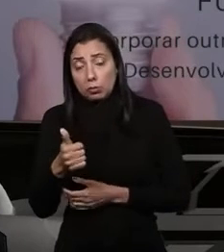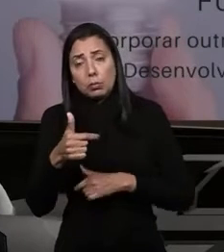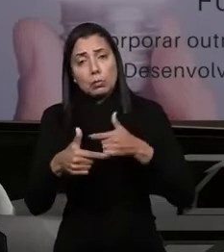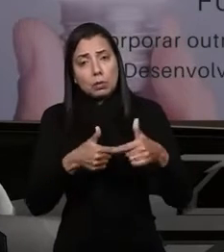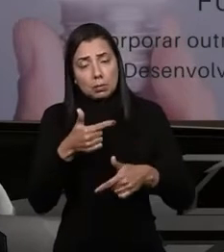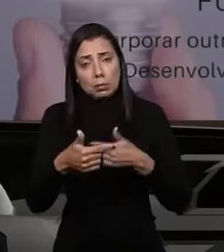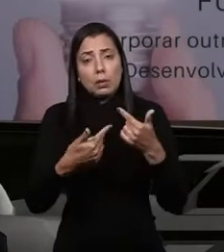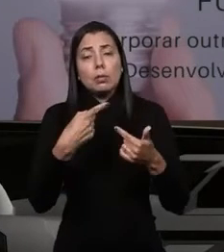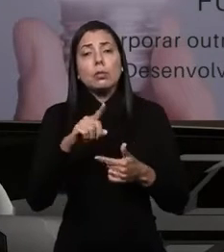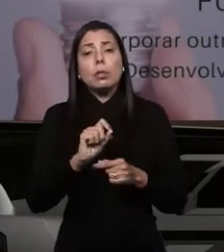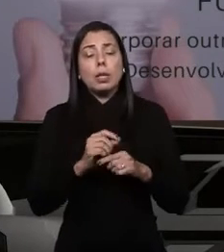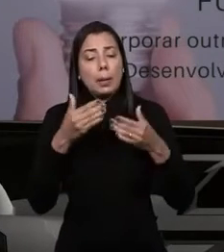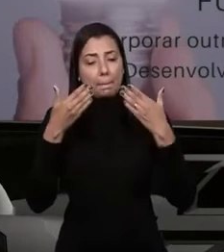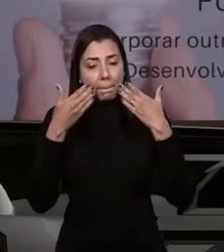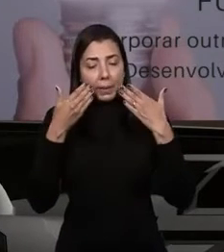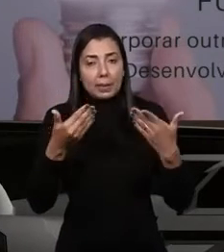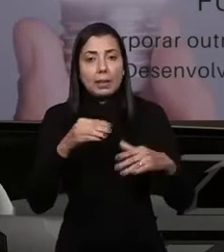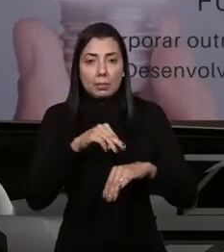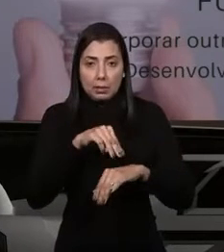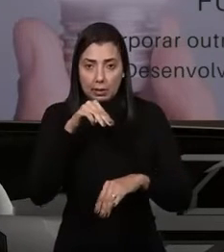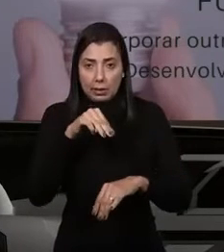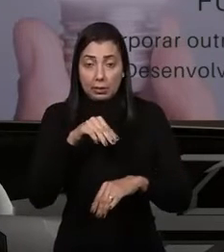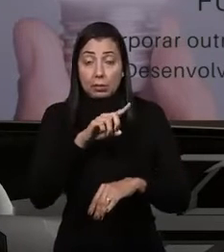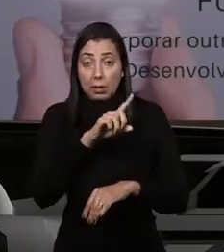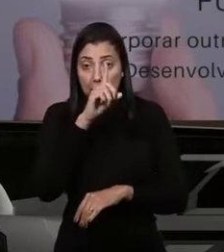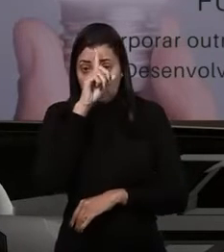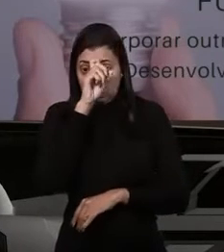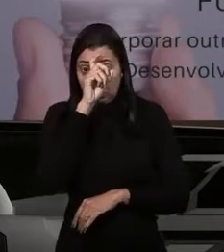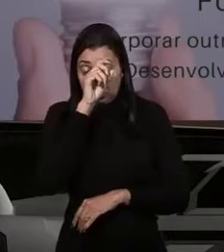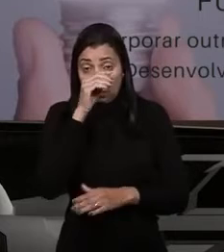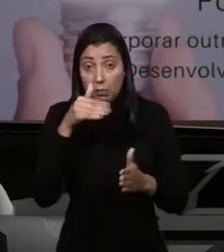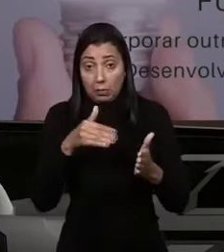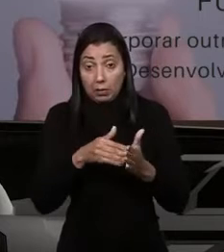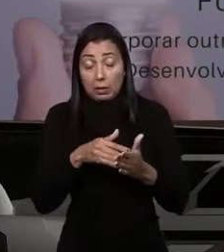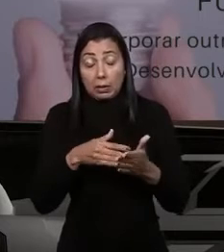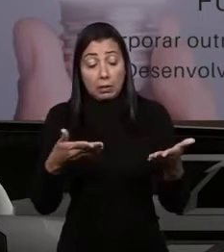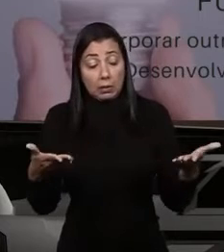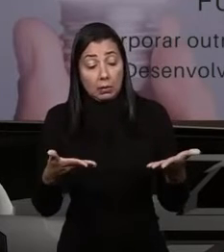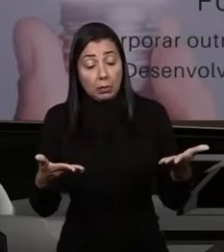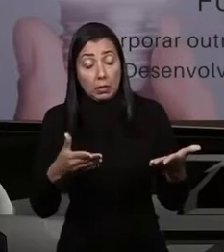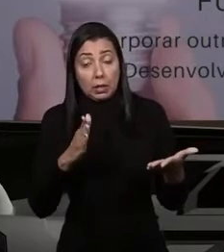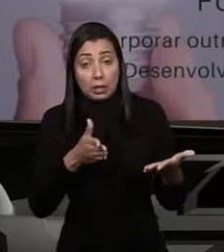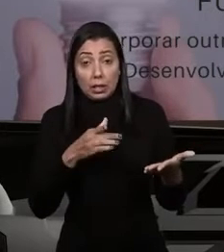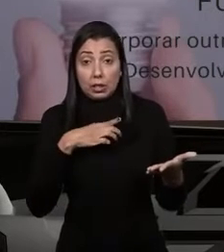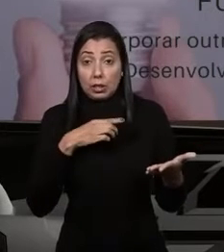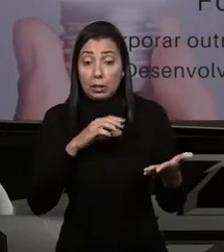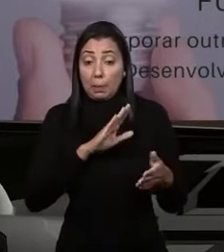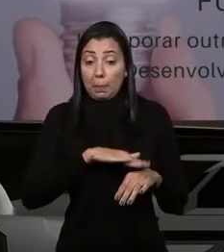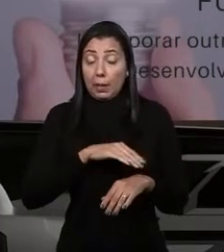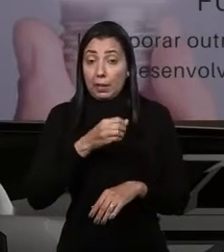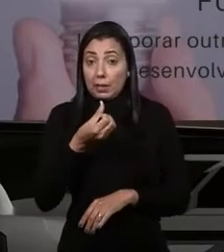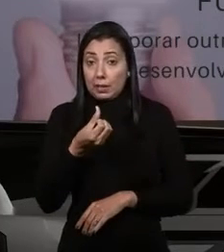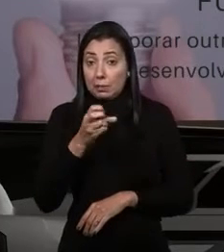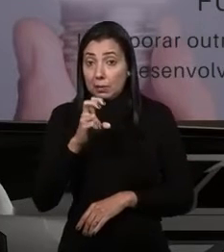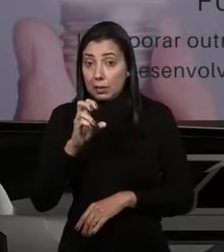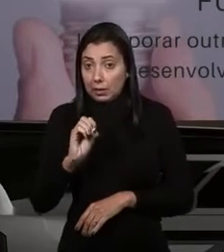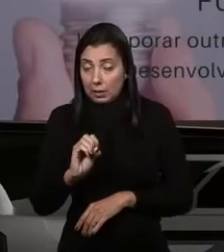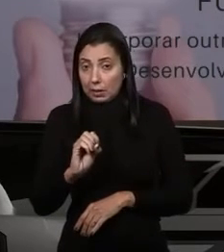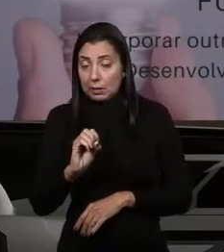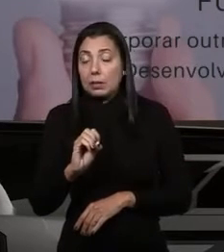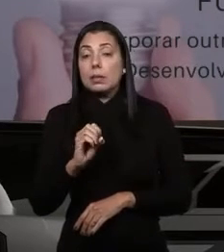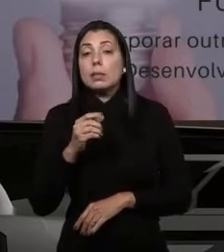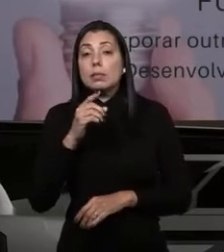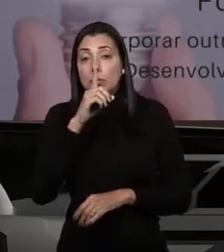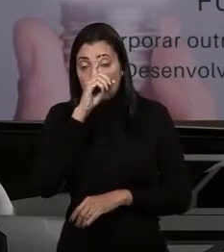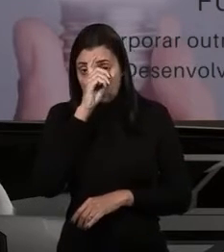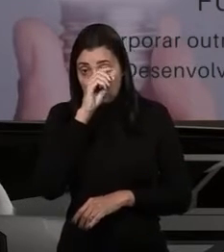foi apresentado no mestrado da Santa Casa. Até aquele momento, nós já tínhamos mais de 6.500 internações